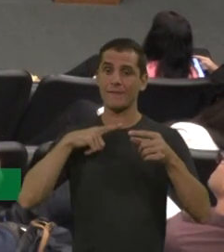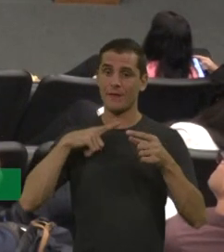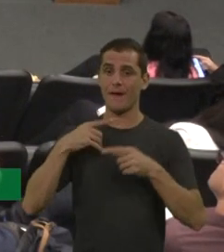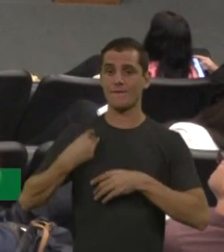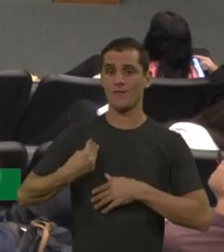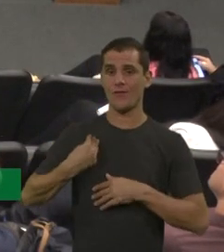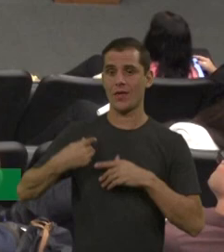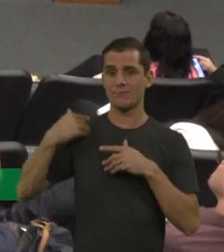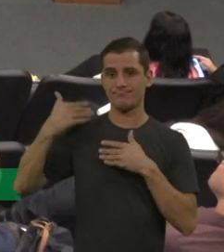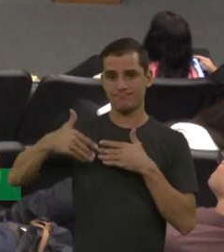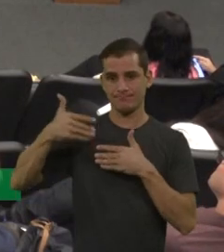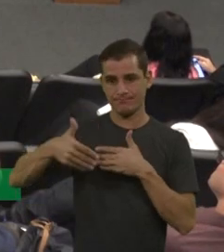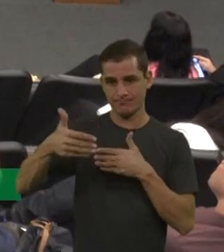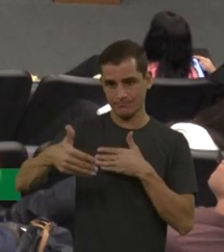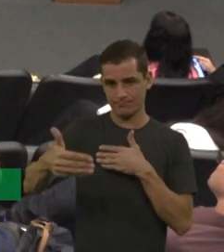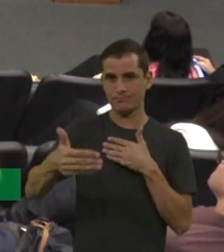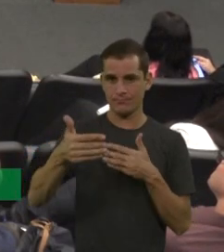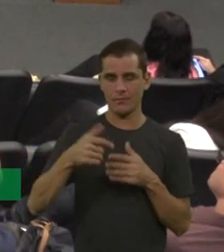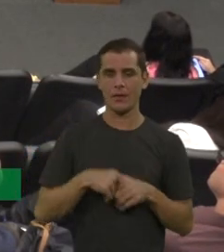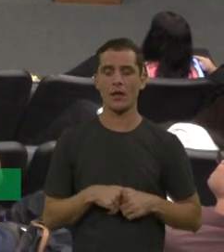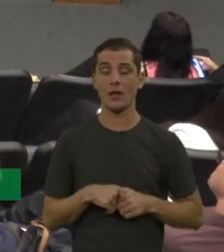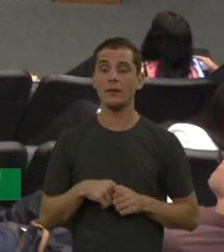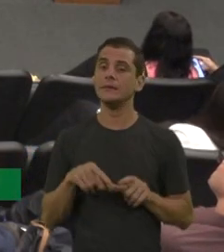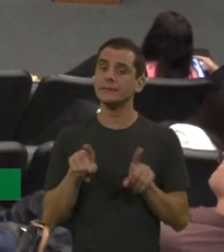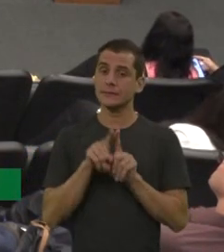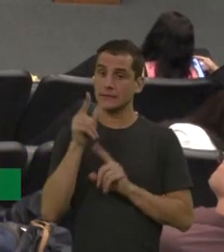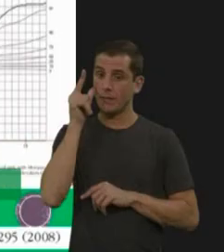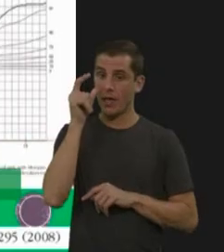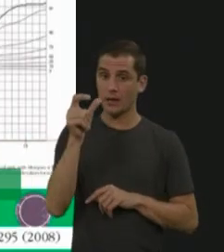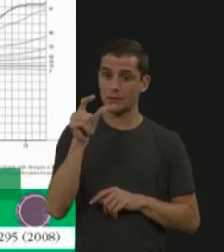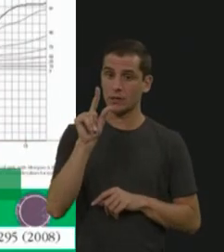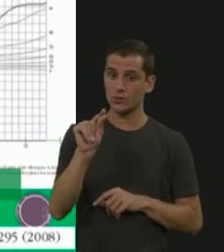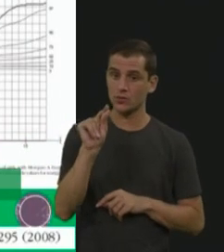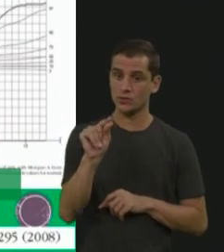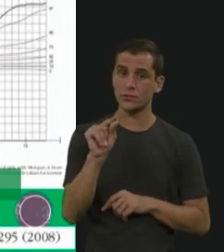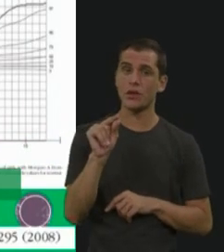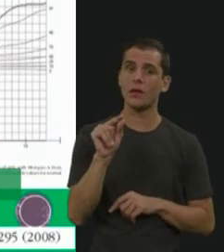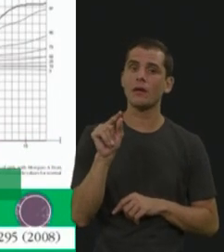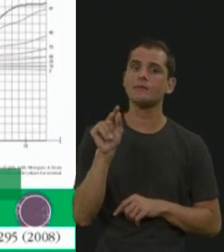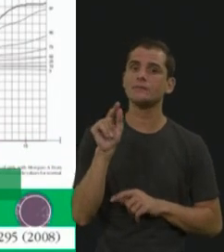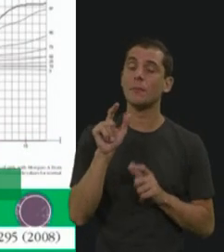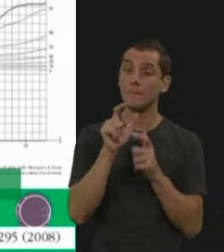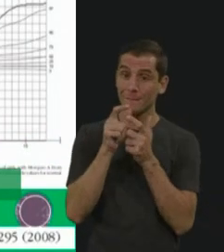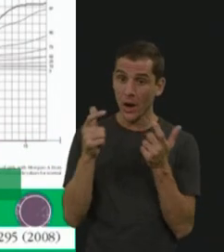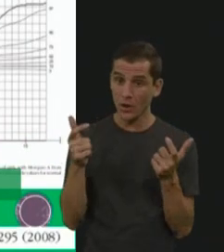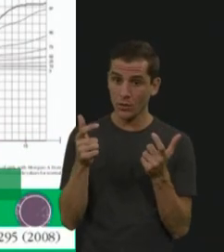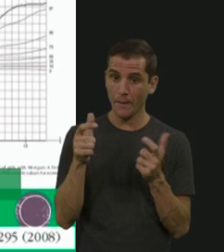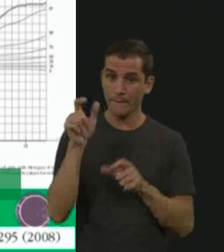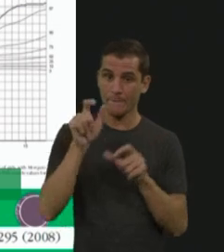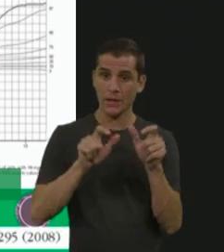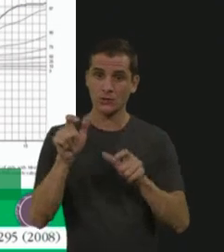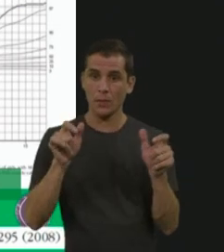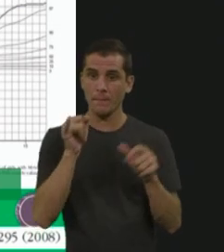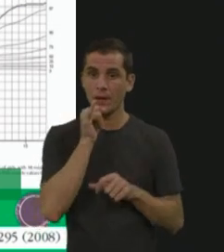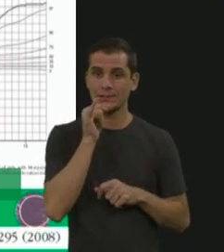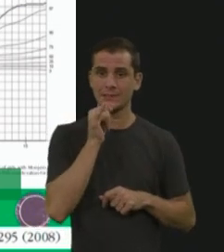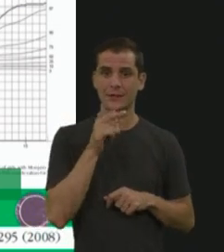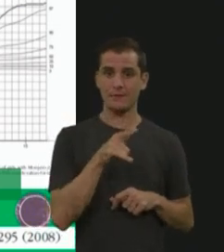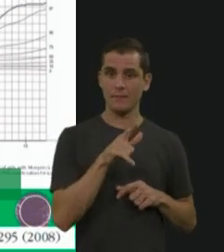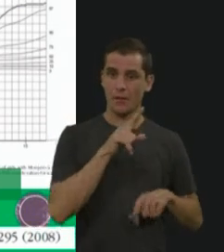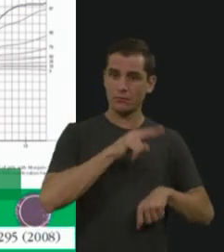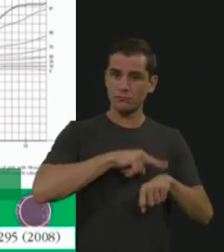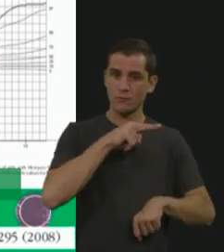tá? Outra coisa muito interessante, tá? Geralmente, eles têm... A gestação é sem nenhuma